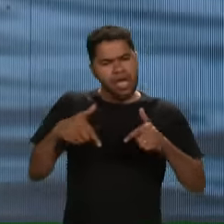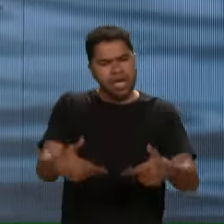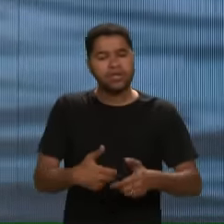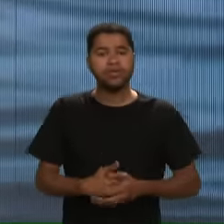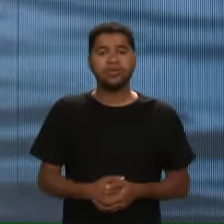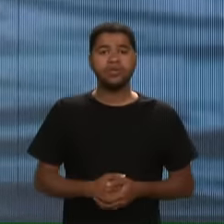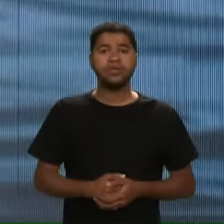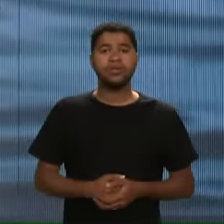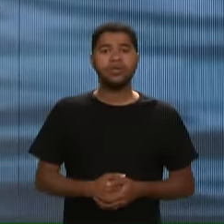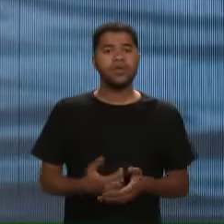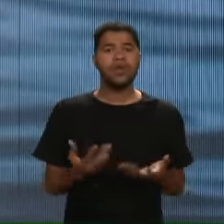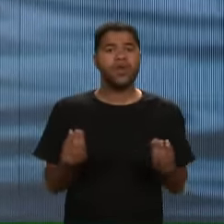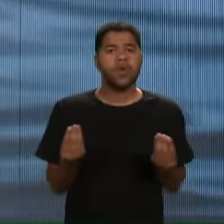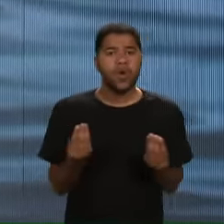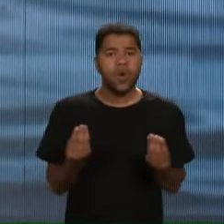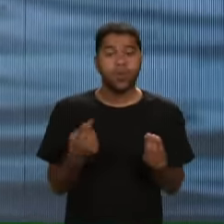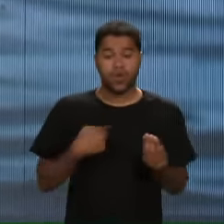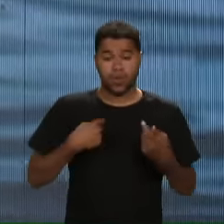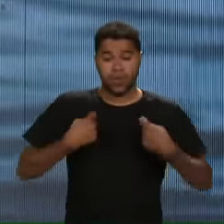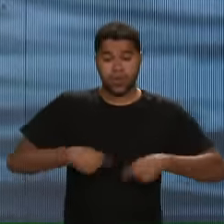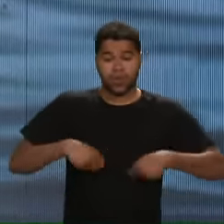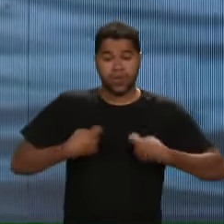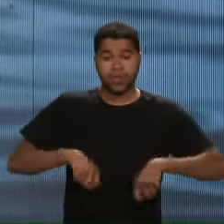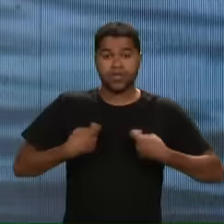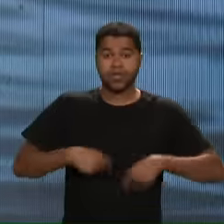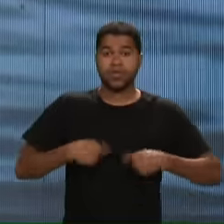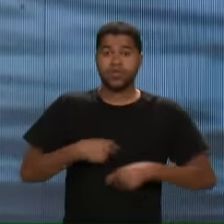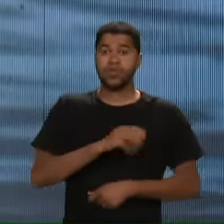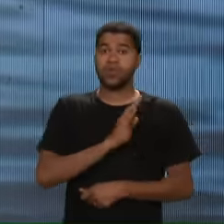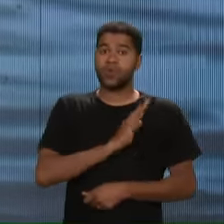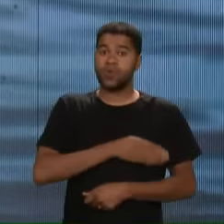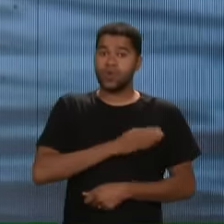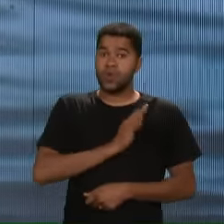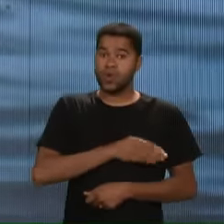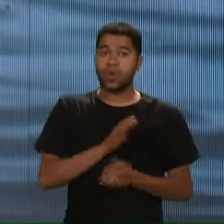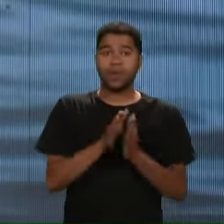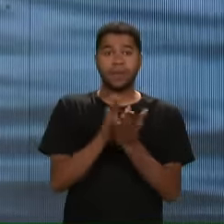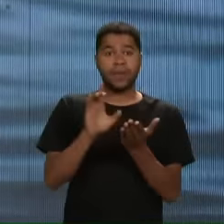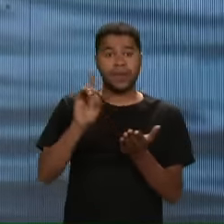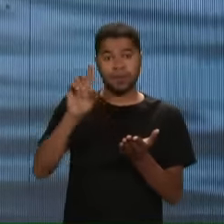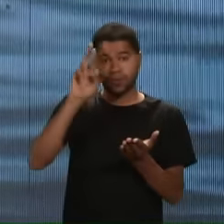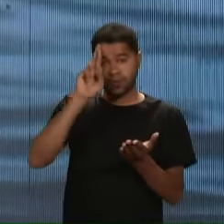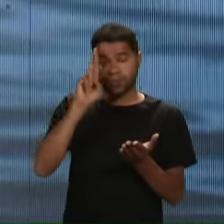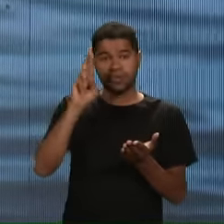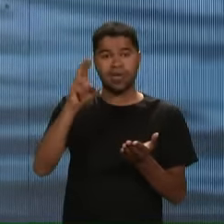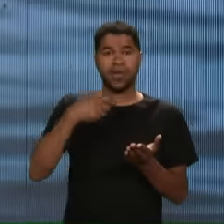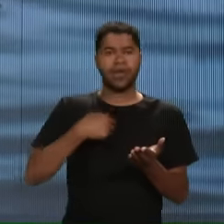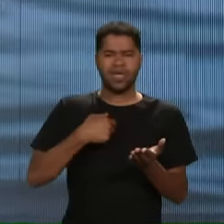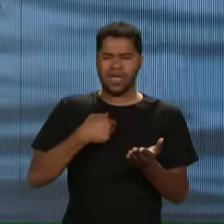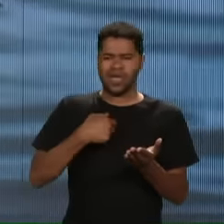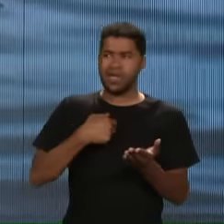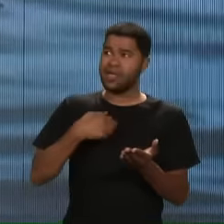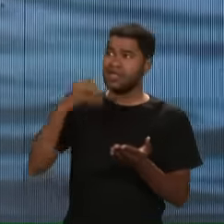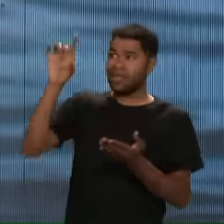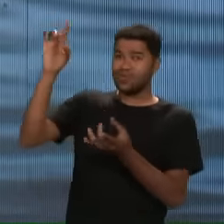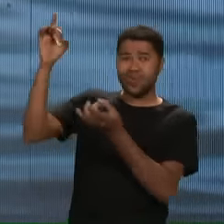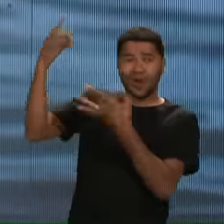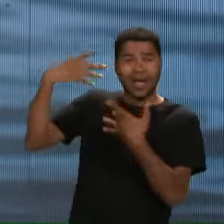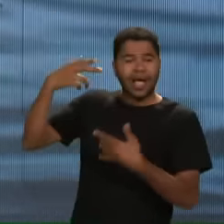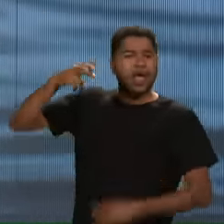E agir de que maneira Eu preciso guardar no coração A palavra do Senhor dizendo Eu nunca te deixarei